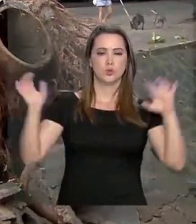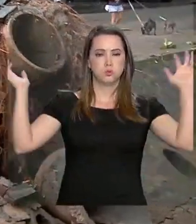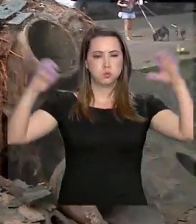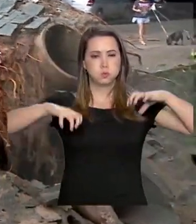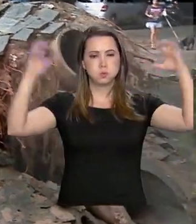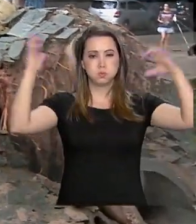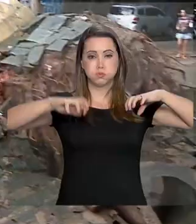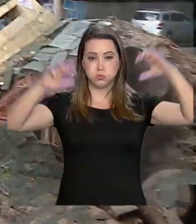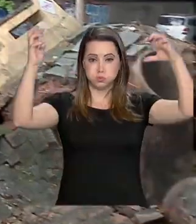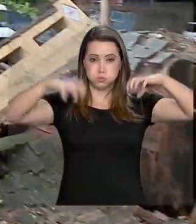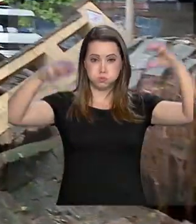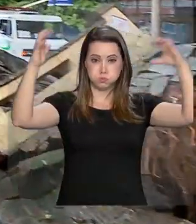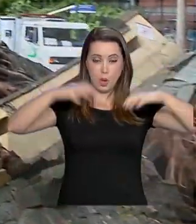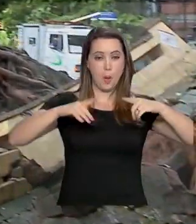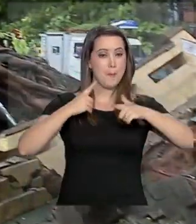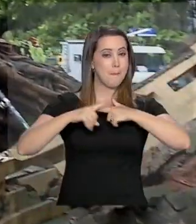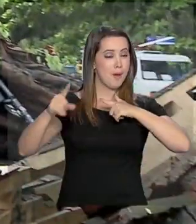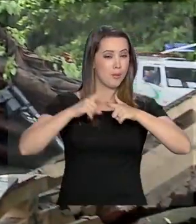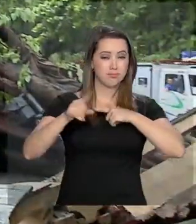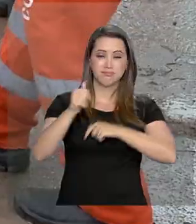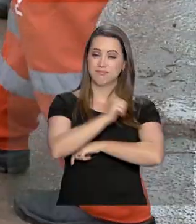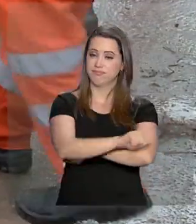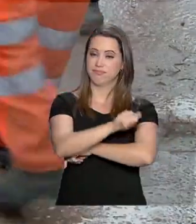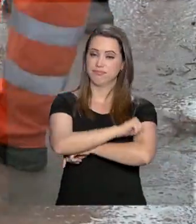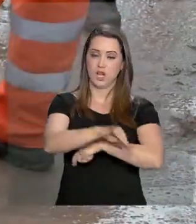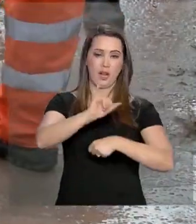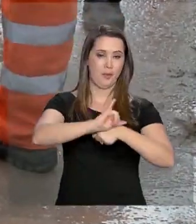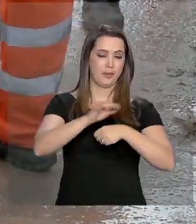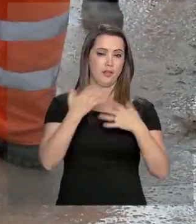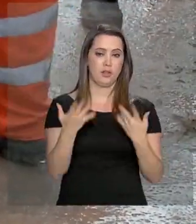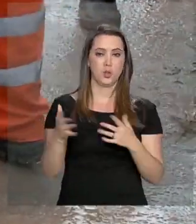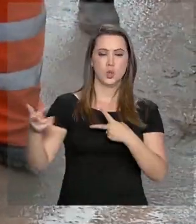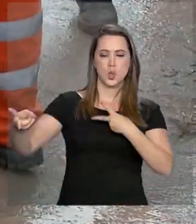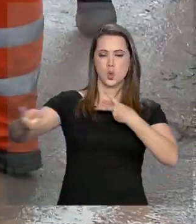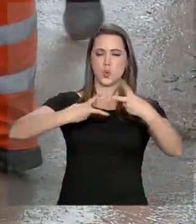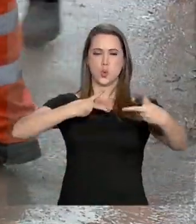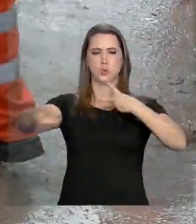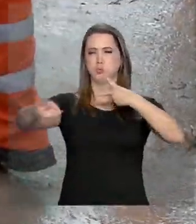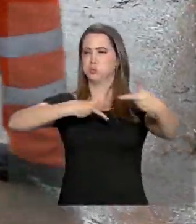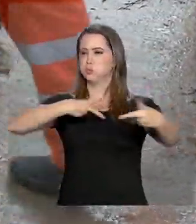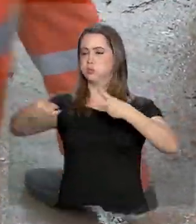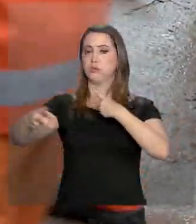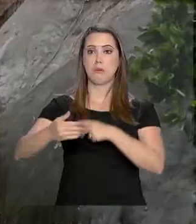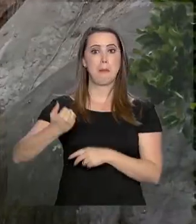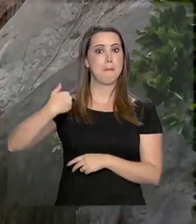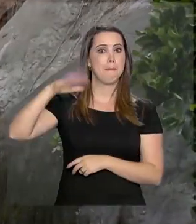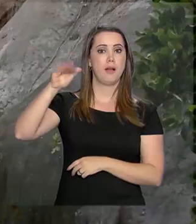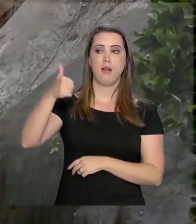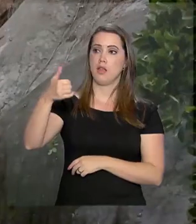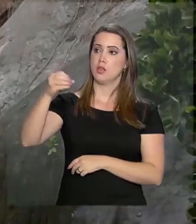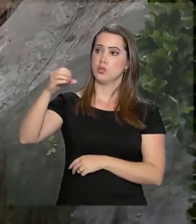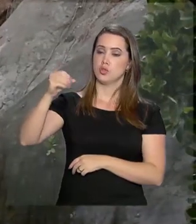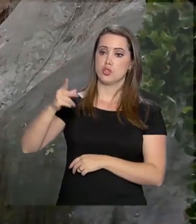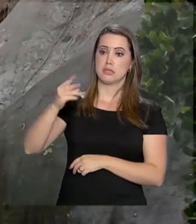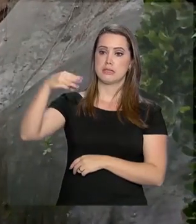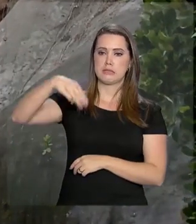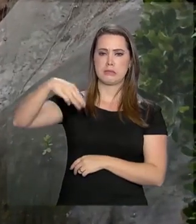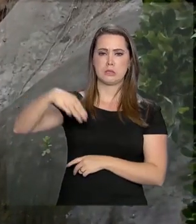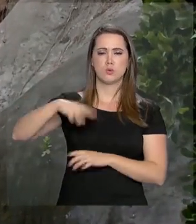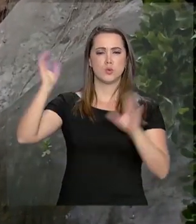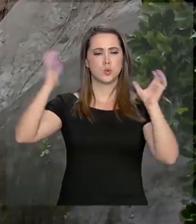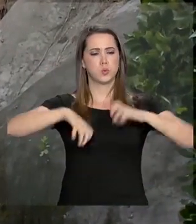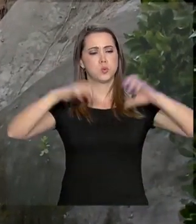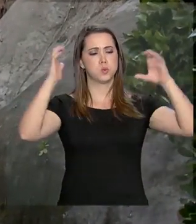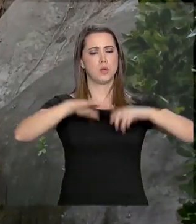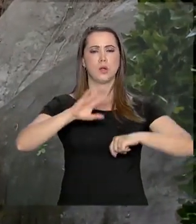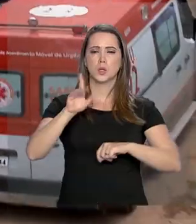chuva causou diversos estragos na capital carioca. As rajadas de vento ultrapassaram 100 quilômetros por hora. A tempestade,